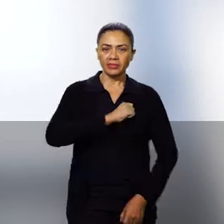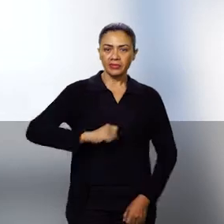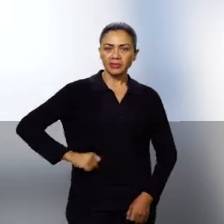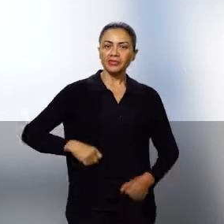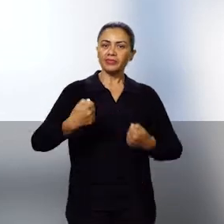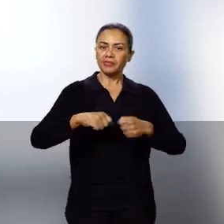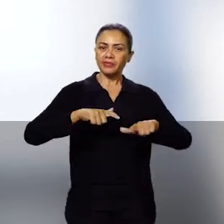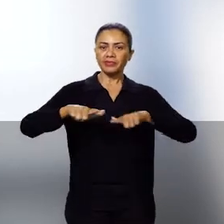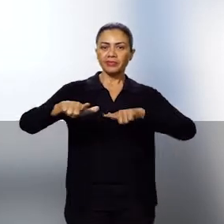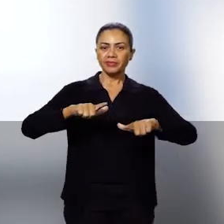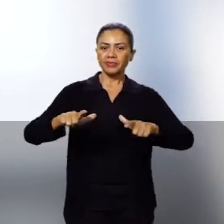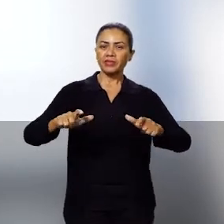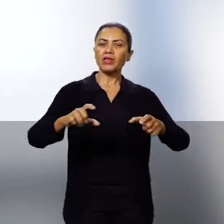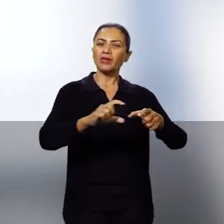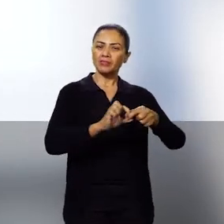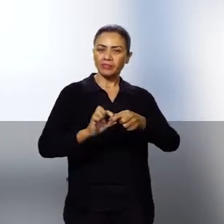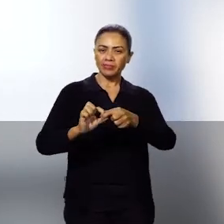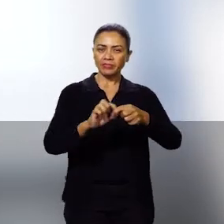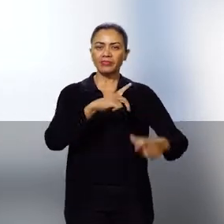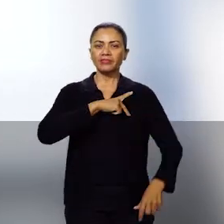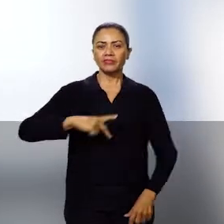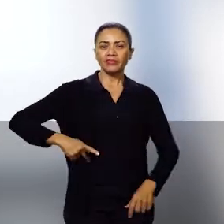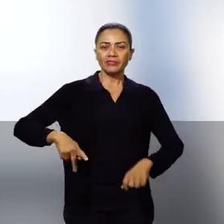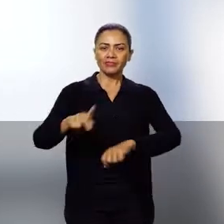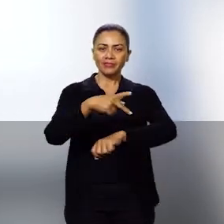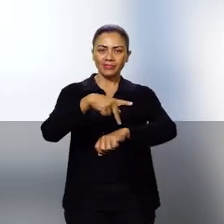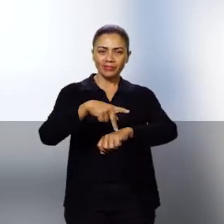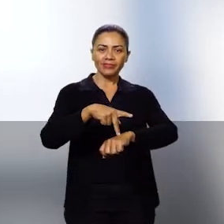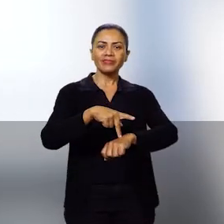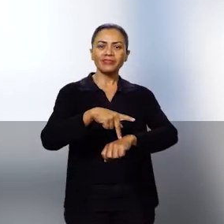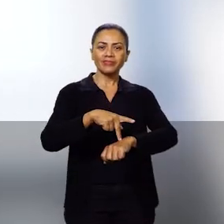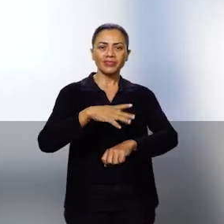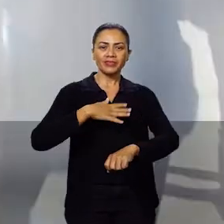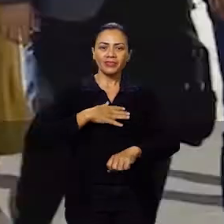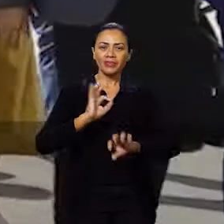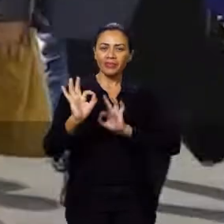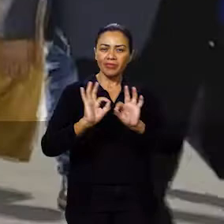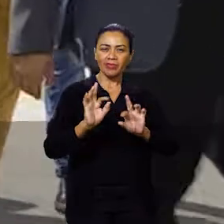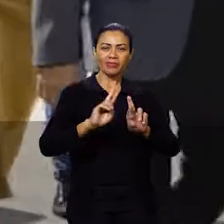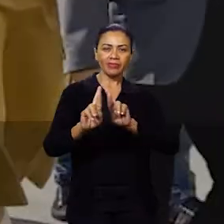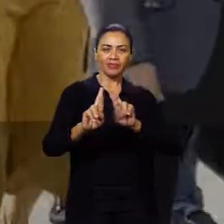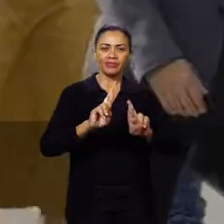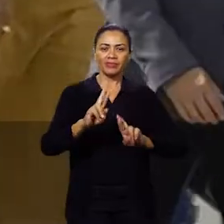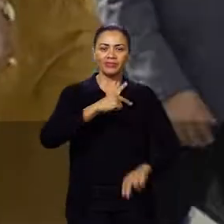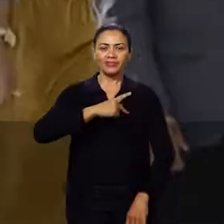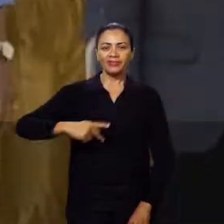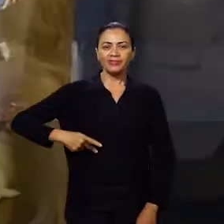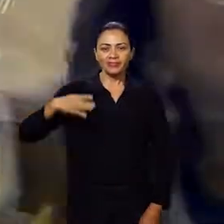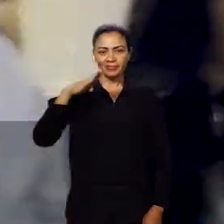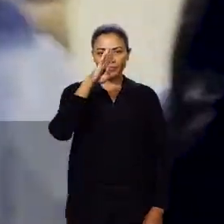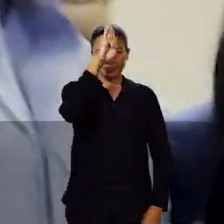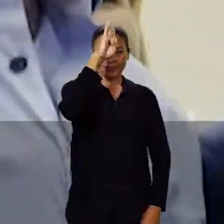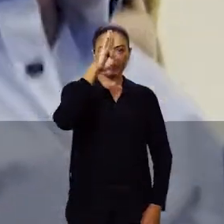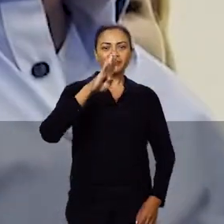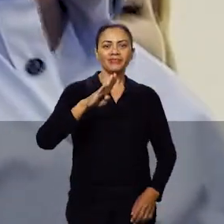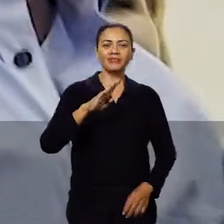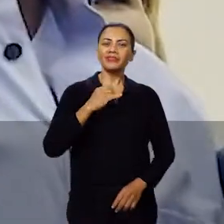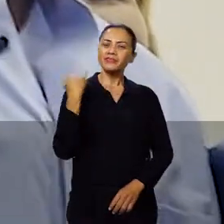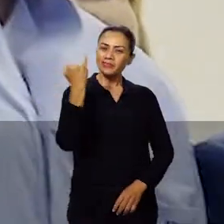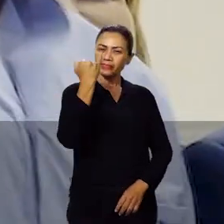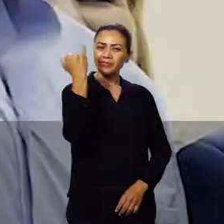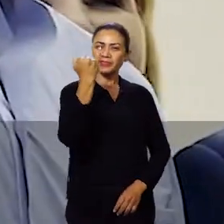Um senador precisa trabalhar em parceria com o presidente da República. O meu ótimo relacionamento com o presidente Bolsonaro